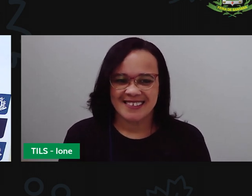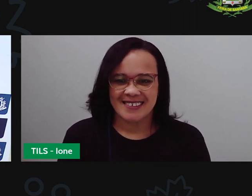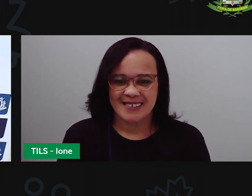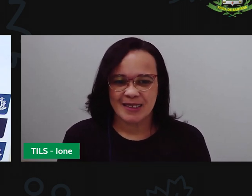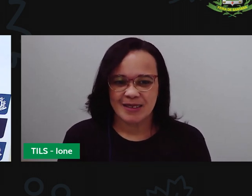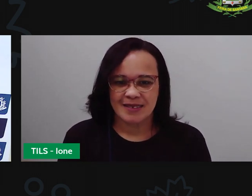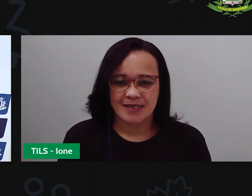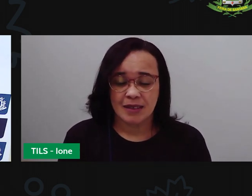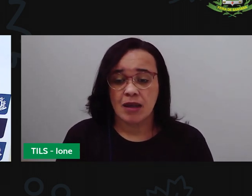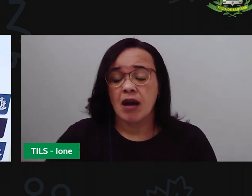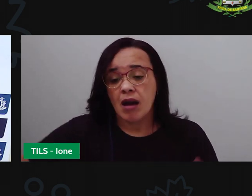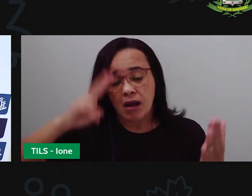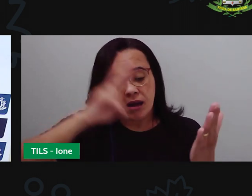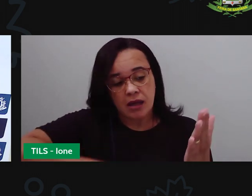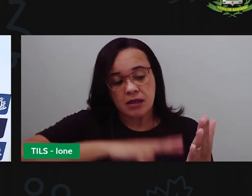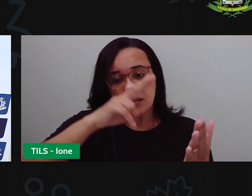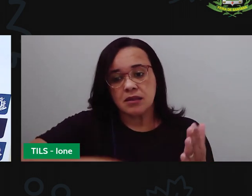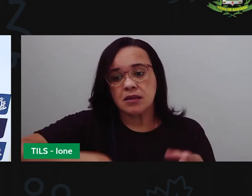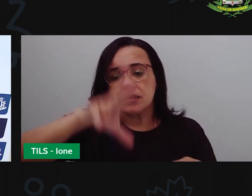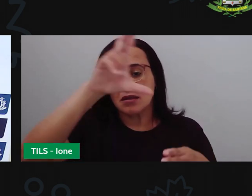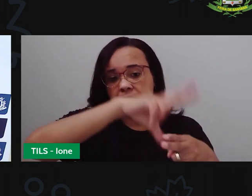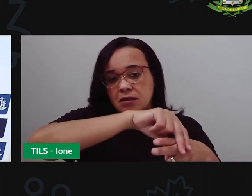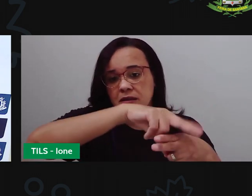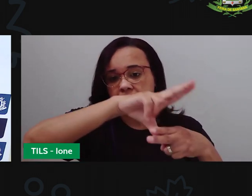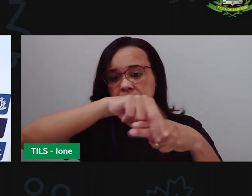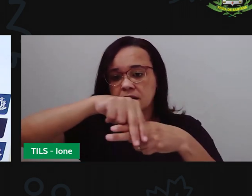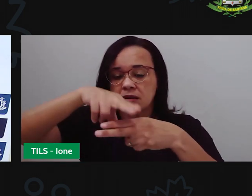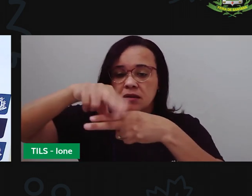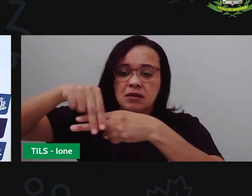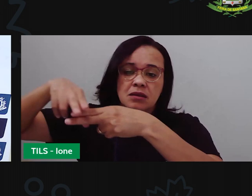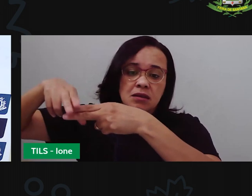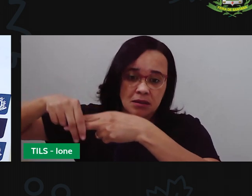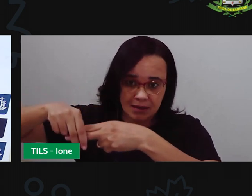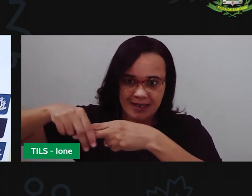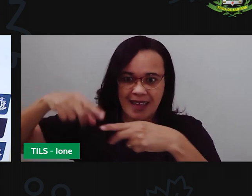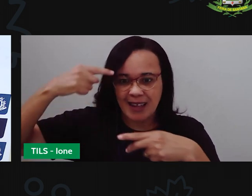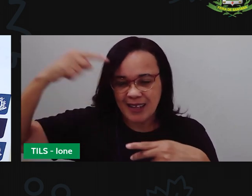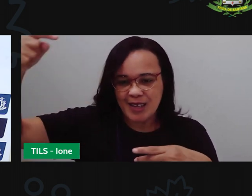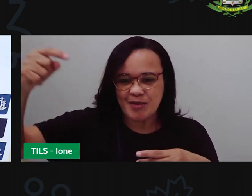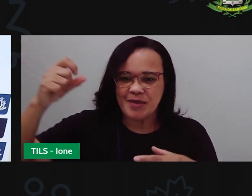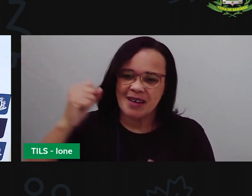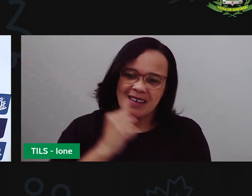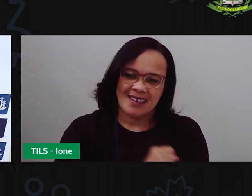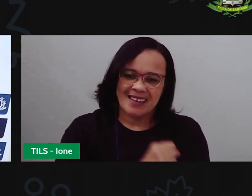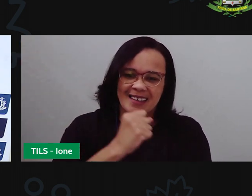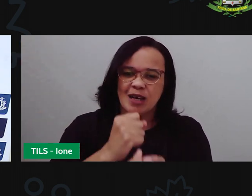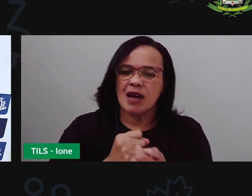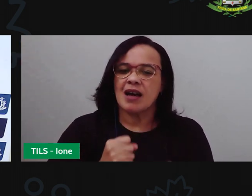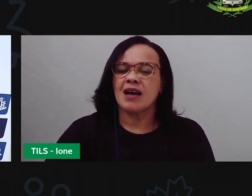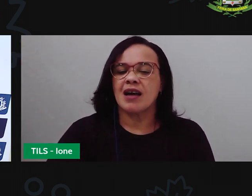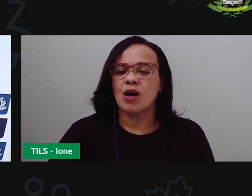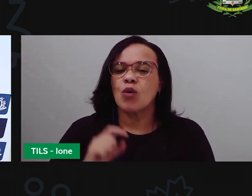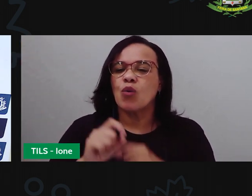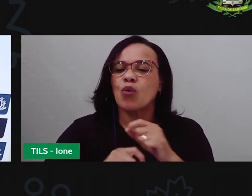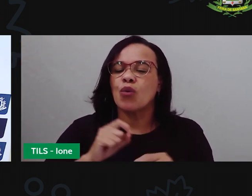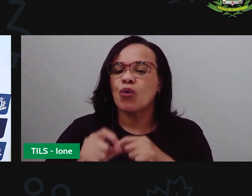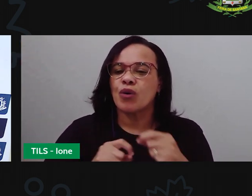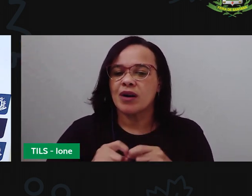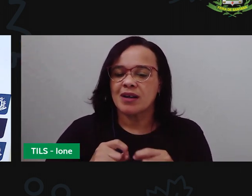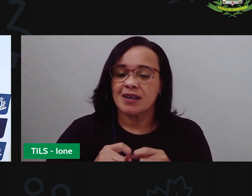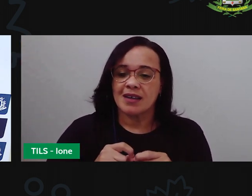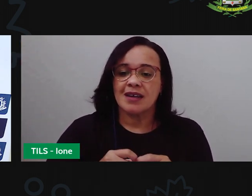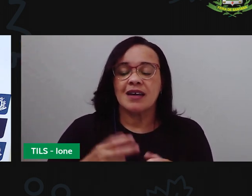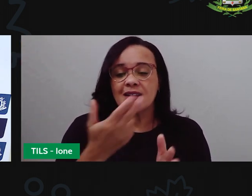A literatura de cordel, ela é ilustrada por estilo agravura, que é aquela técnica de gravura em